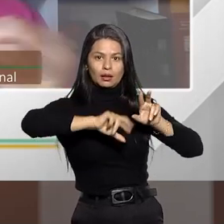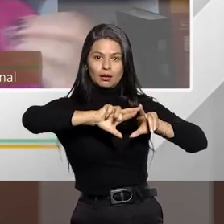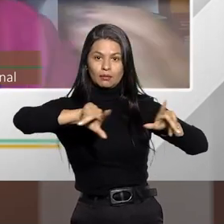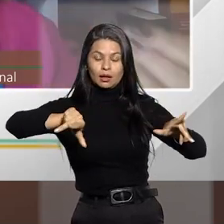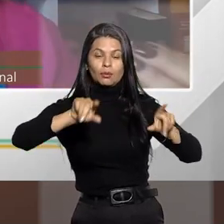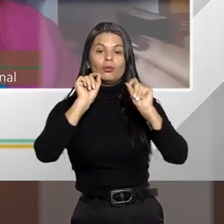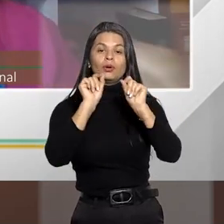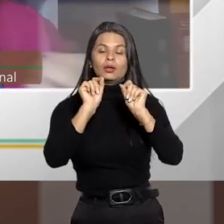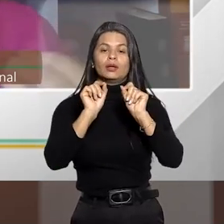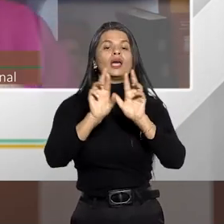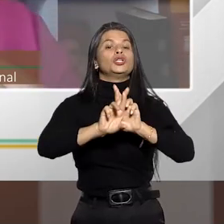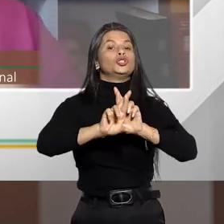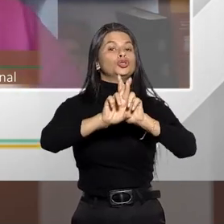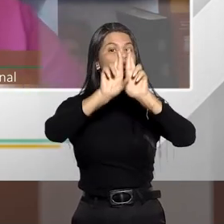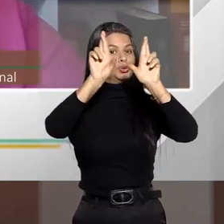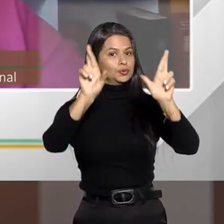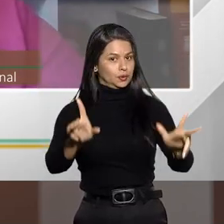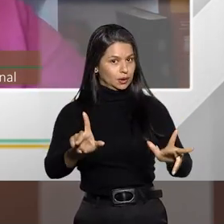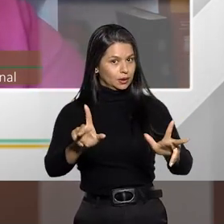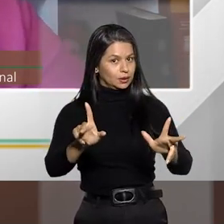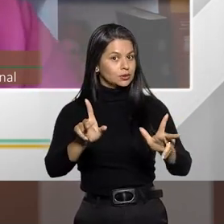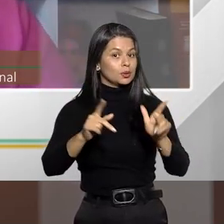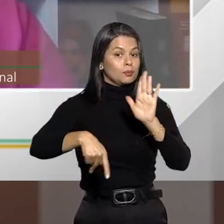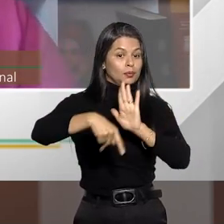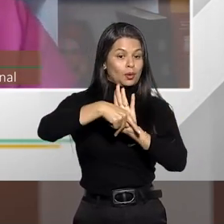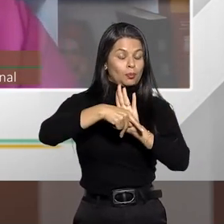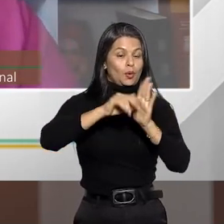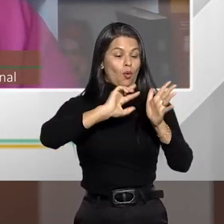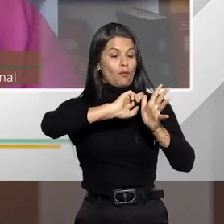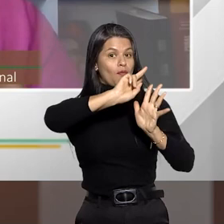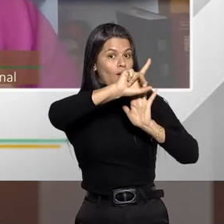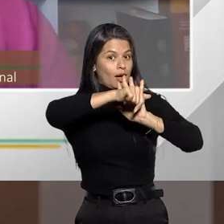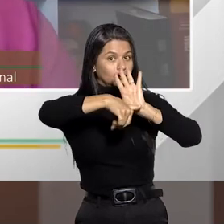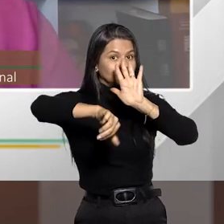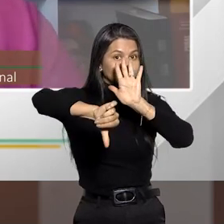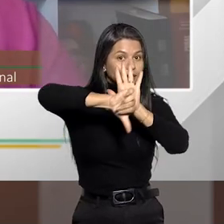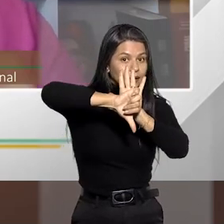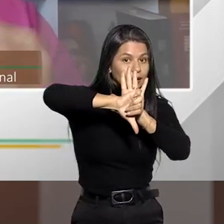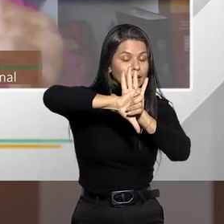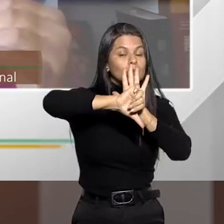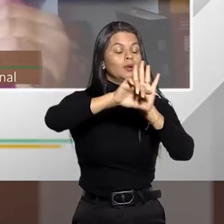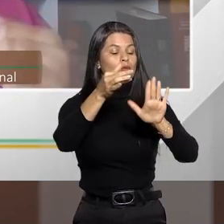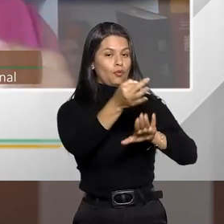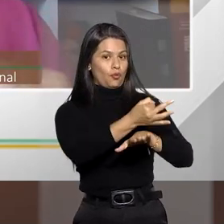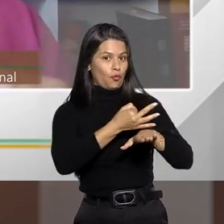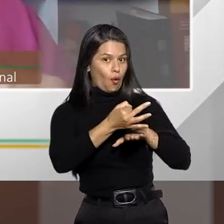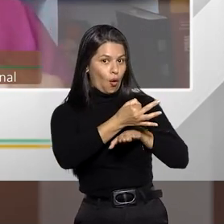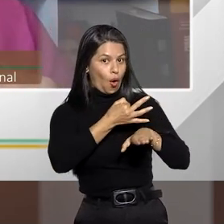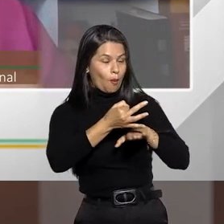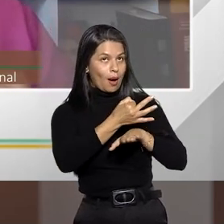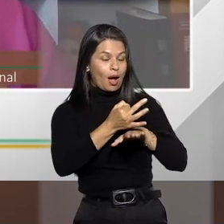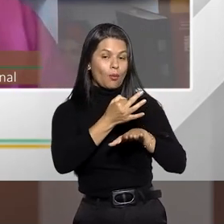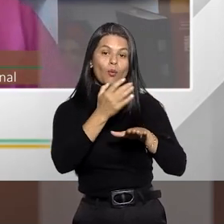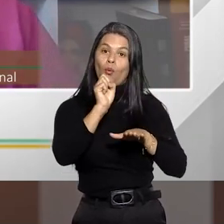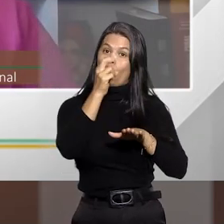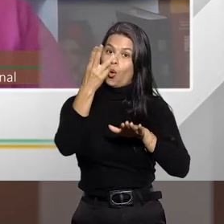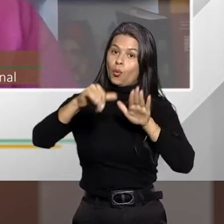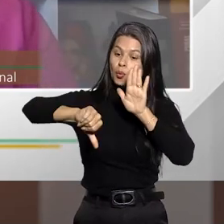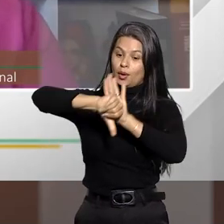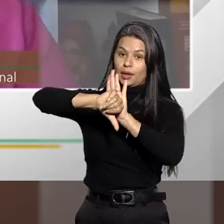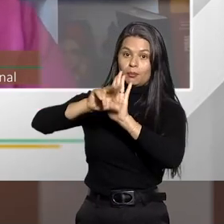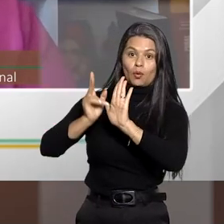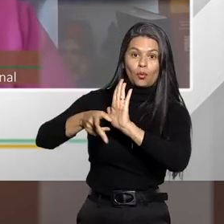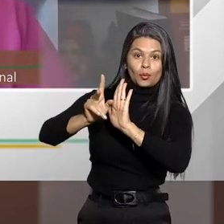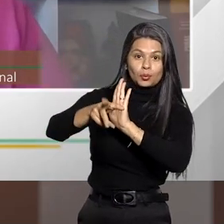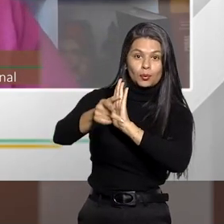na distinção dessa modalidade de concurso de crimes para o concurso formal, para o crime continuado. Mas vamos